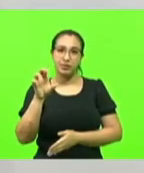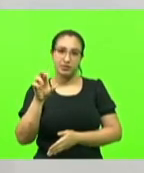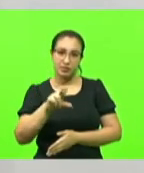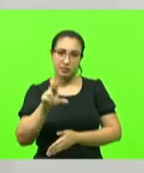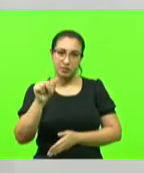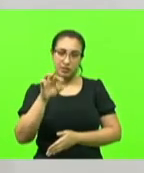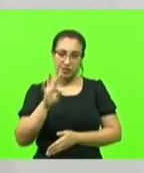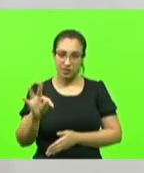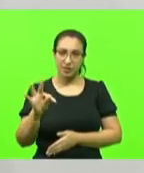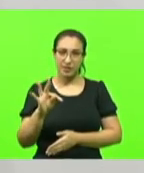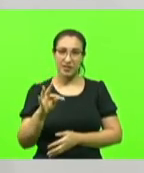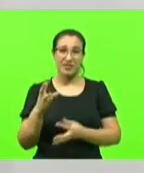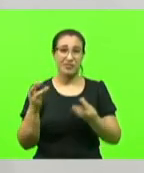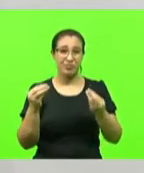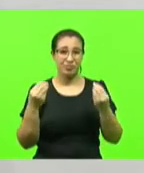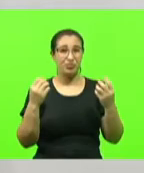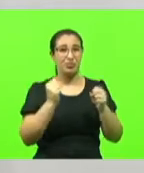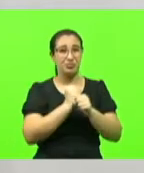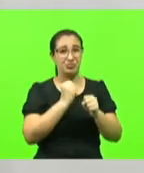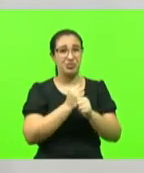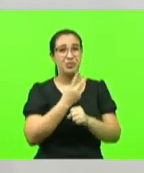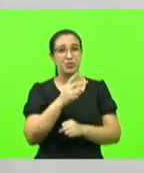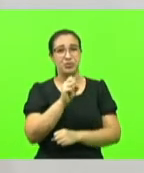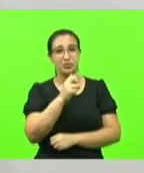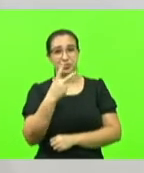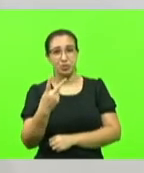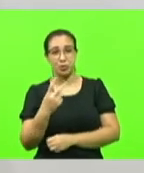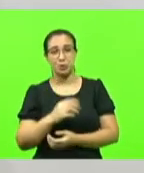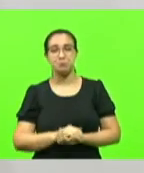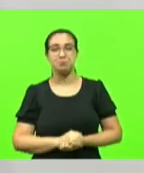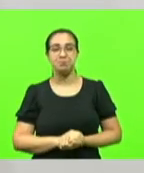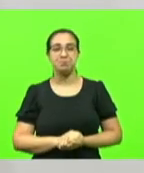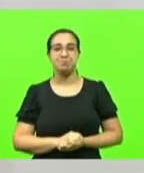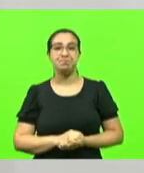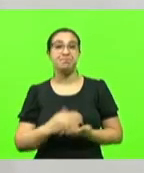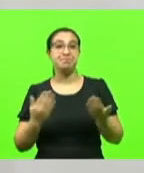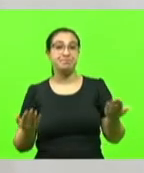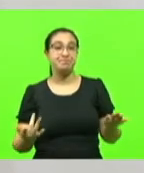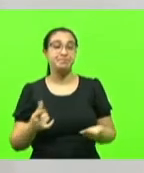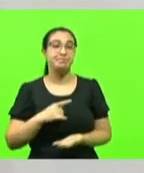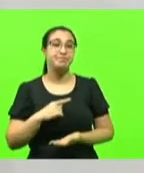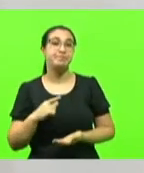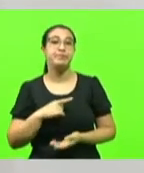BR-282 e justamente sobre isso é que tem uma grande